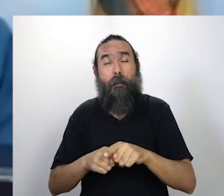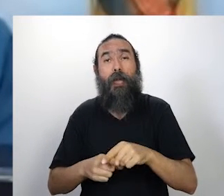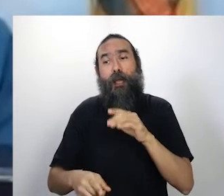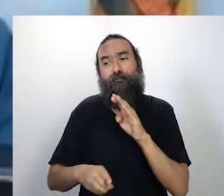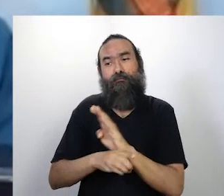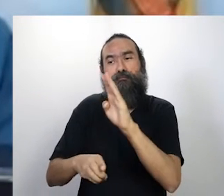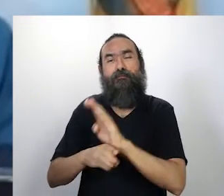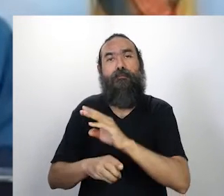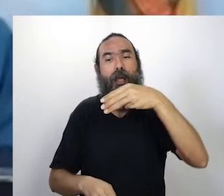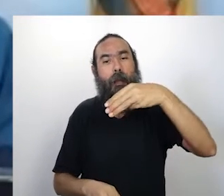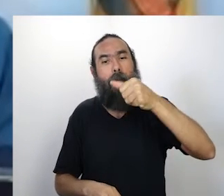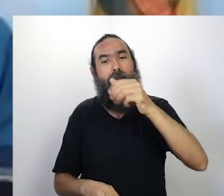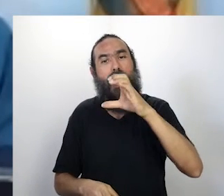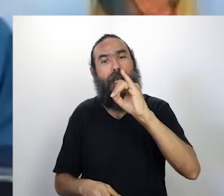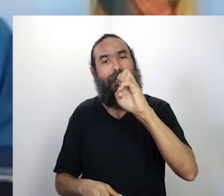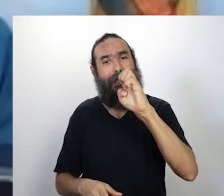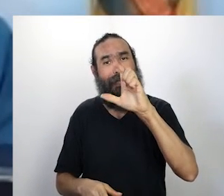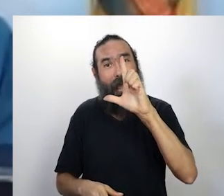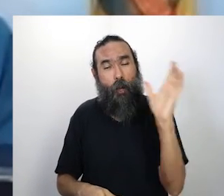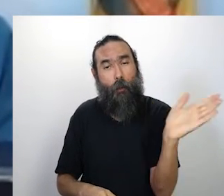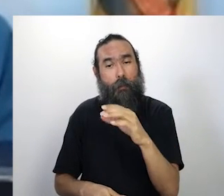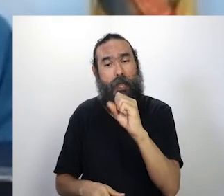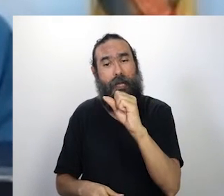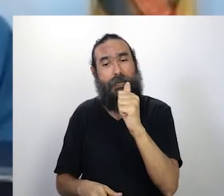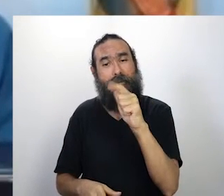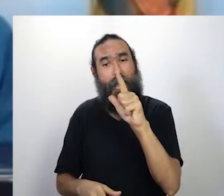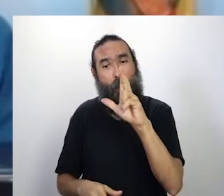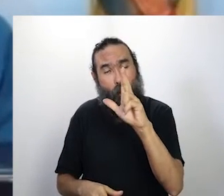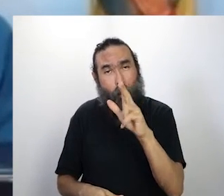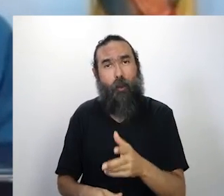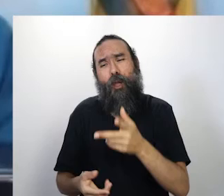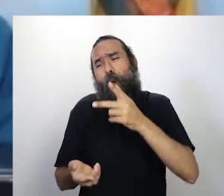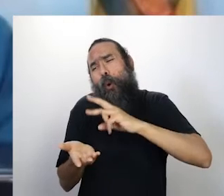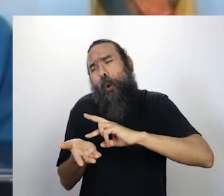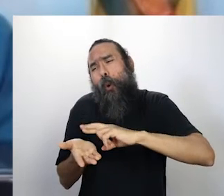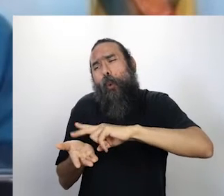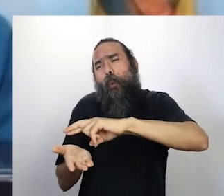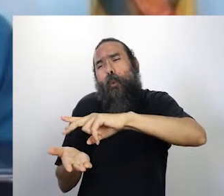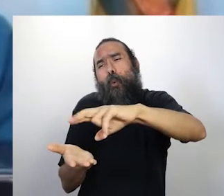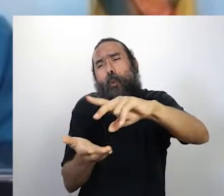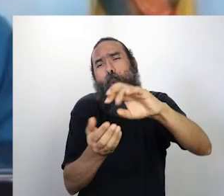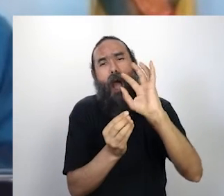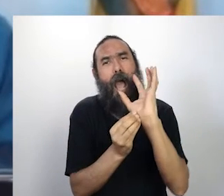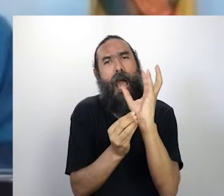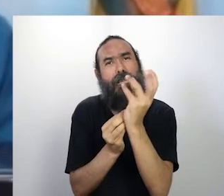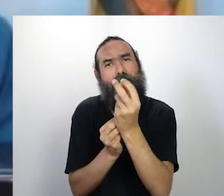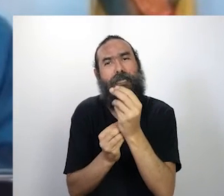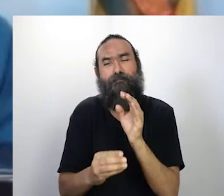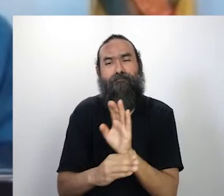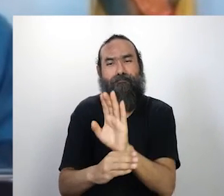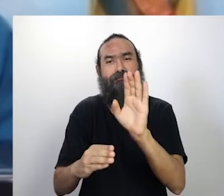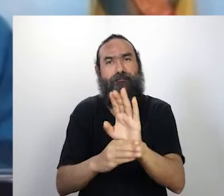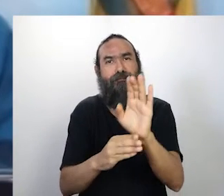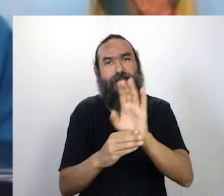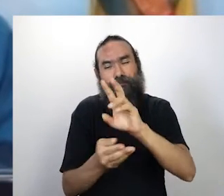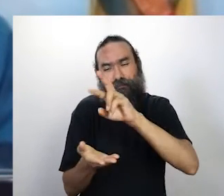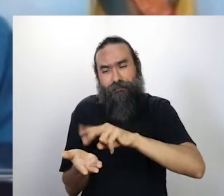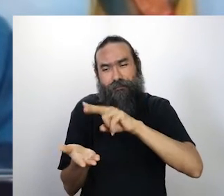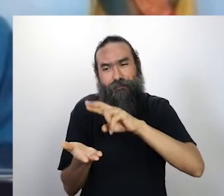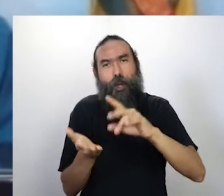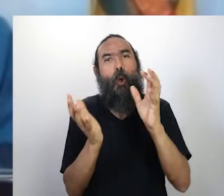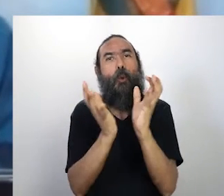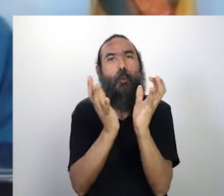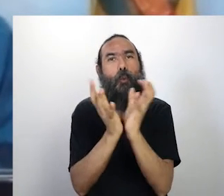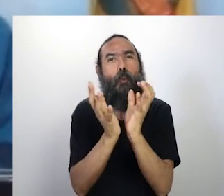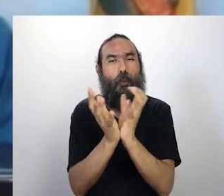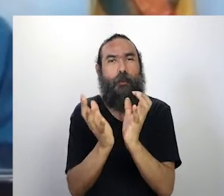rabequeiro, Marcel Salou, a banda orquestra Santa Massa, os projetos Adita Curva e Duelo da Rabeca com o Violino, os maracatus piaba